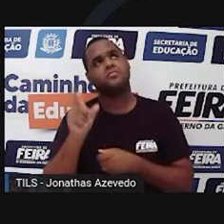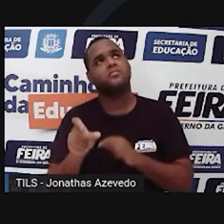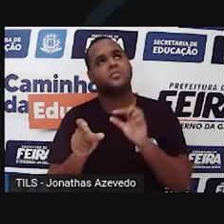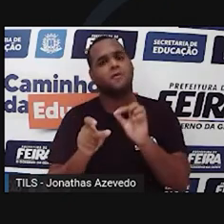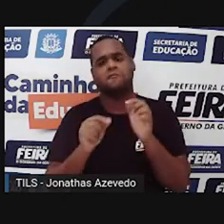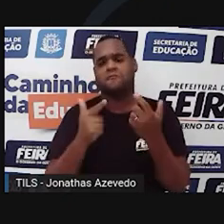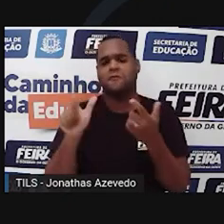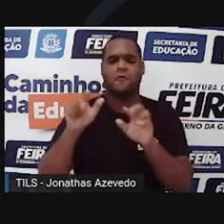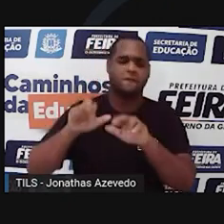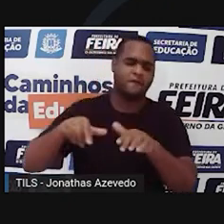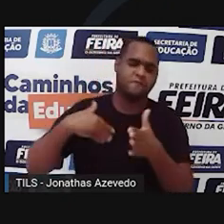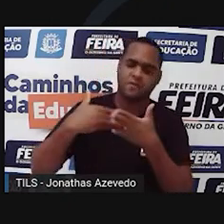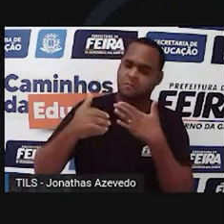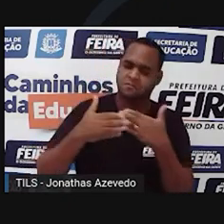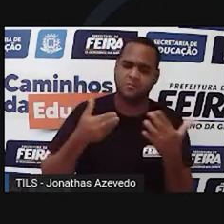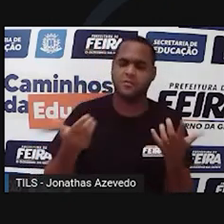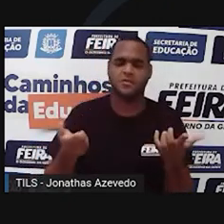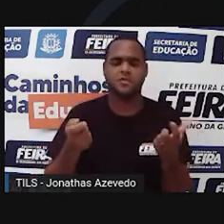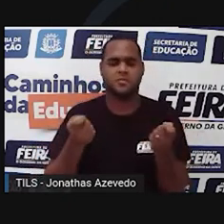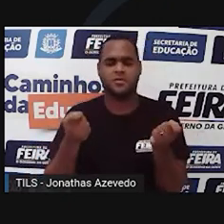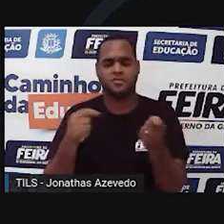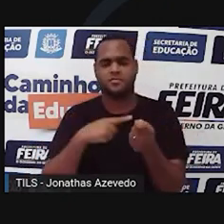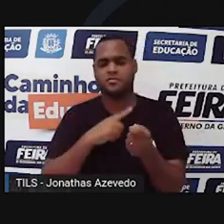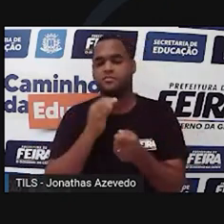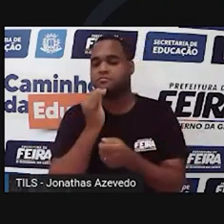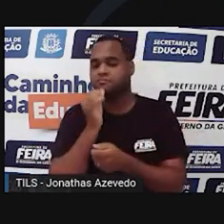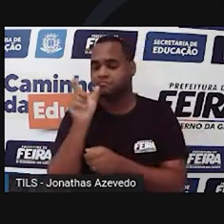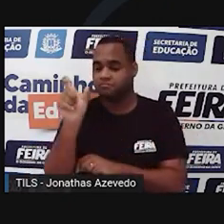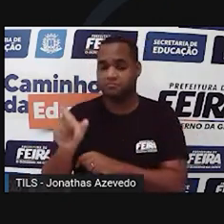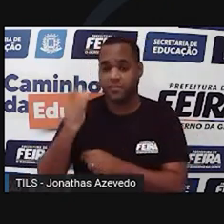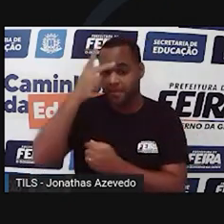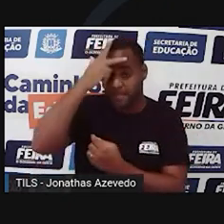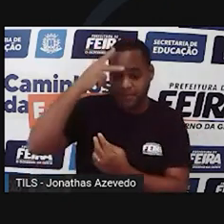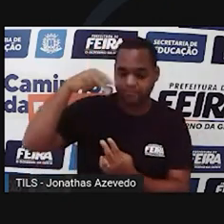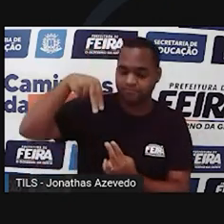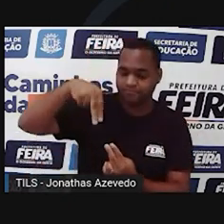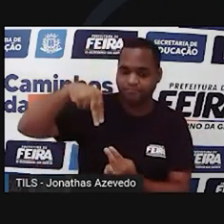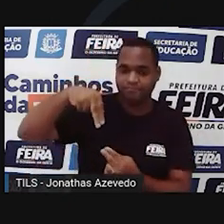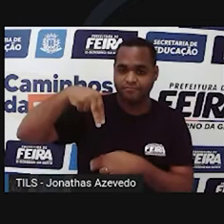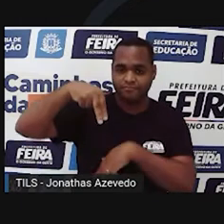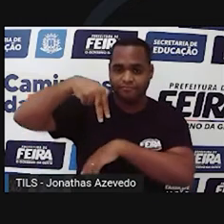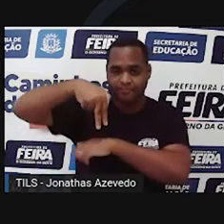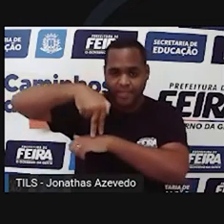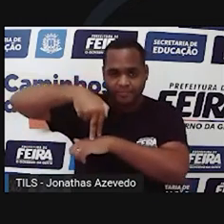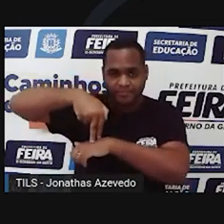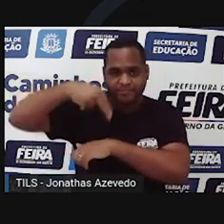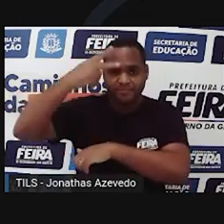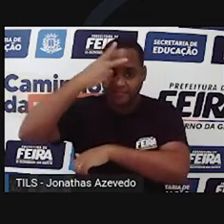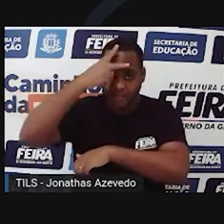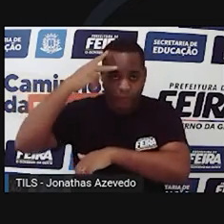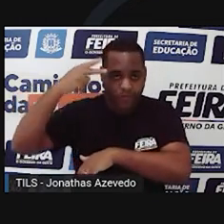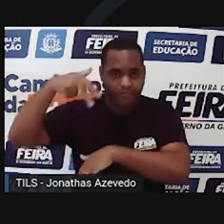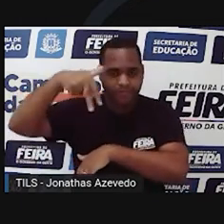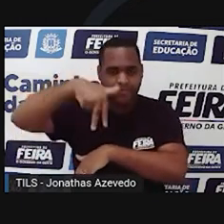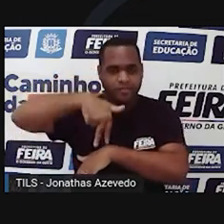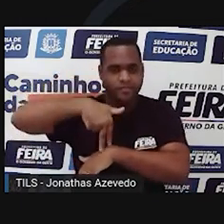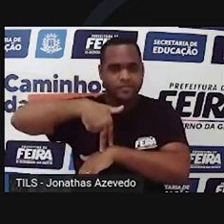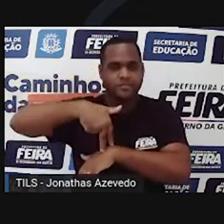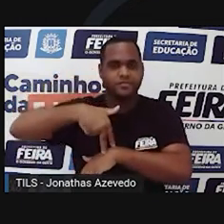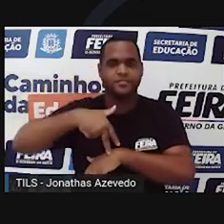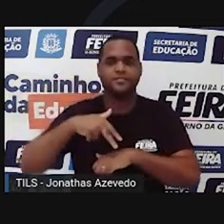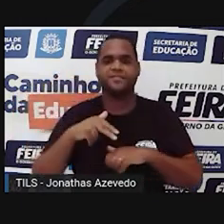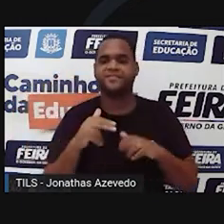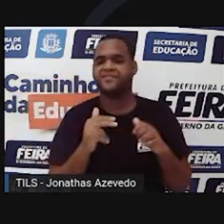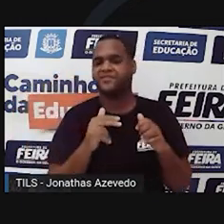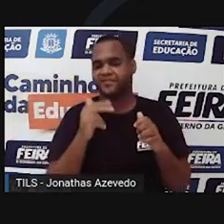Pode ser qualquer coisa. Por exemplo, uma pessoa em pé. Então, vamos colocar a pessoa em pé aqui nessa posição. Eu falei com